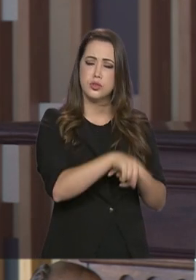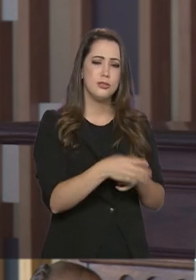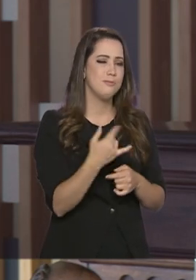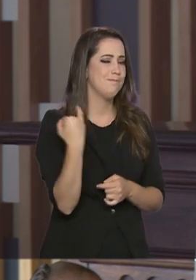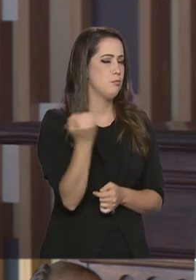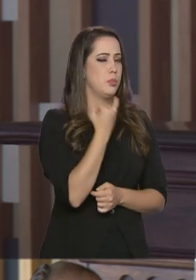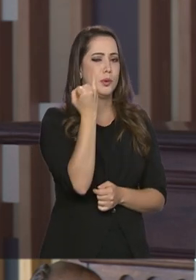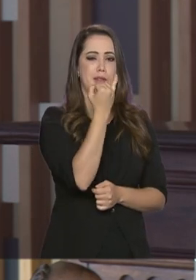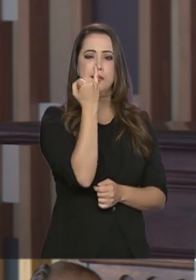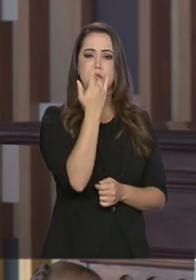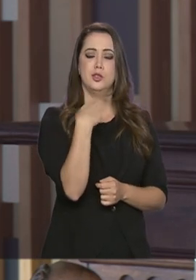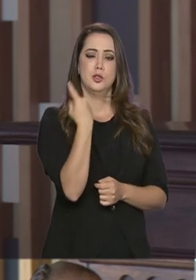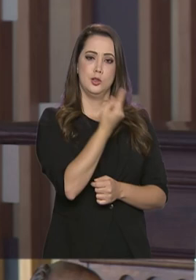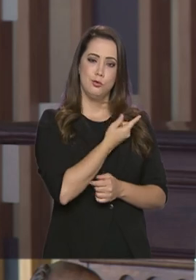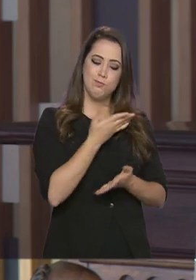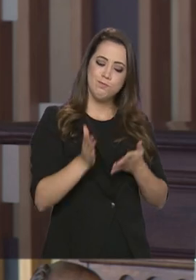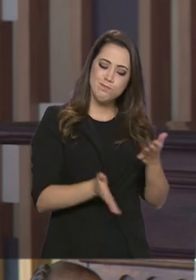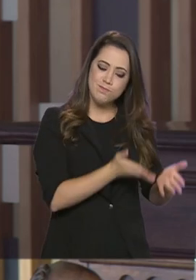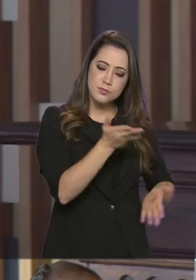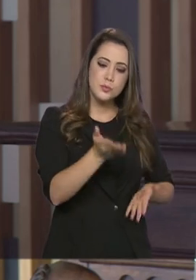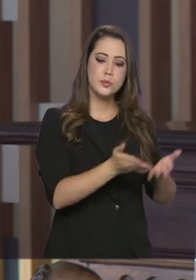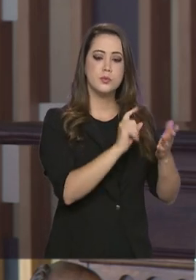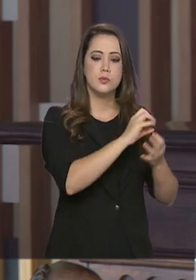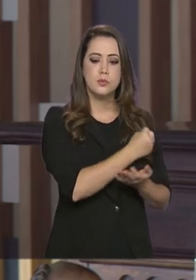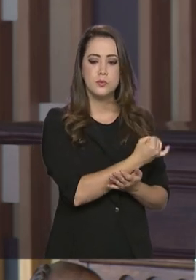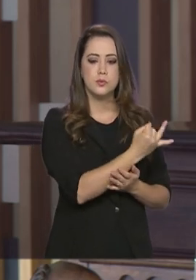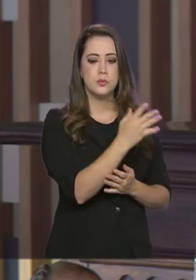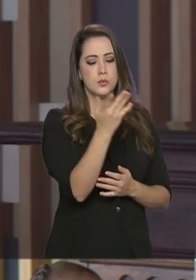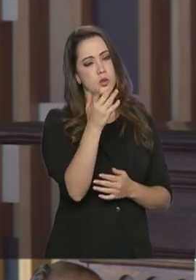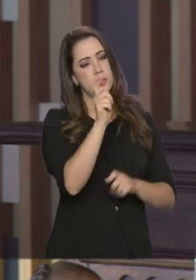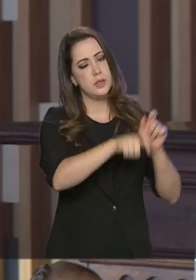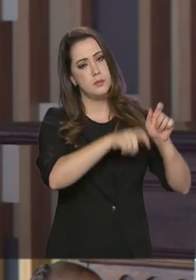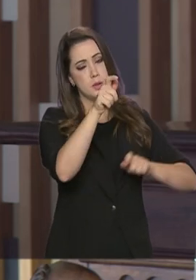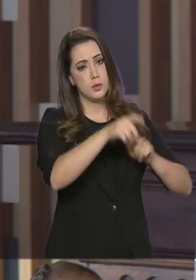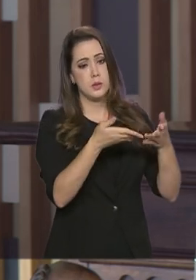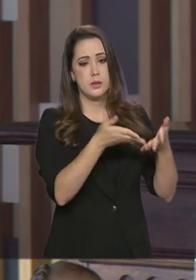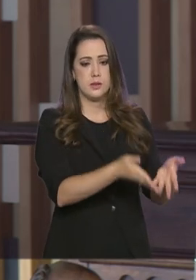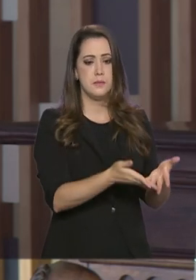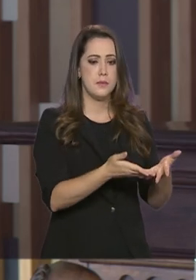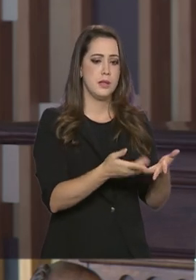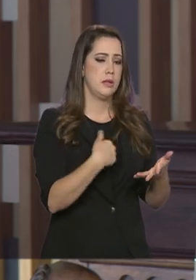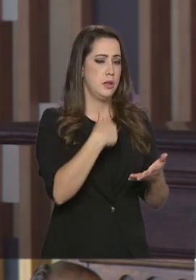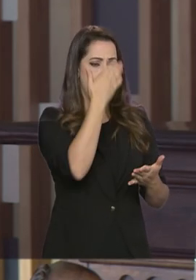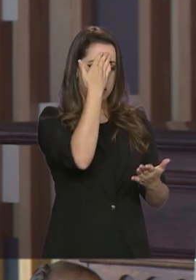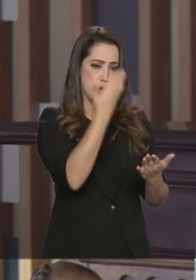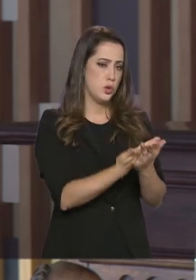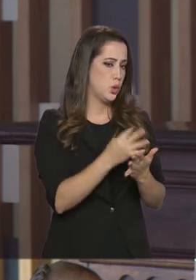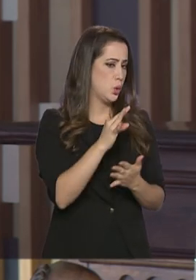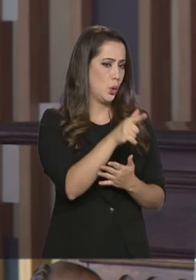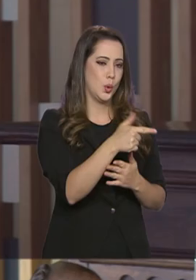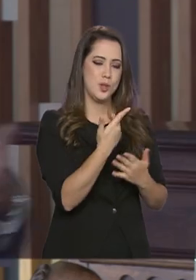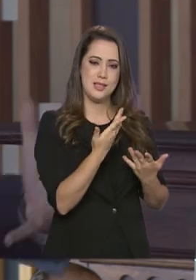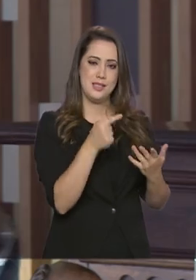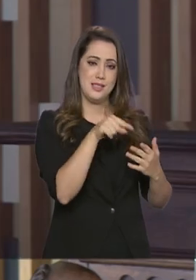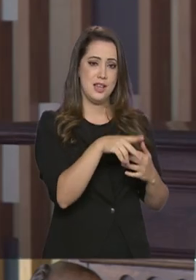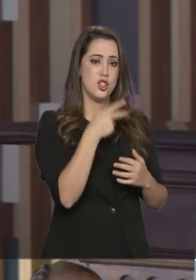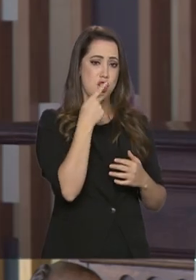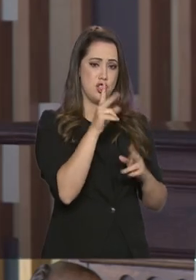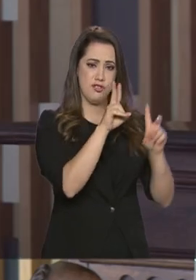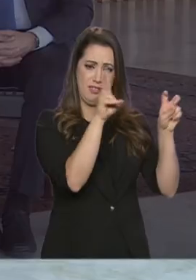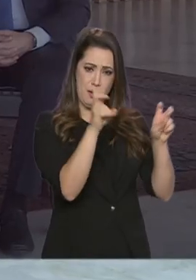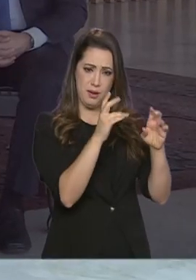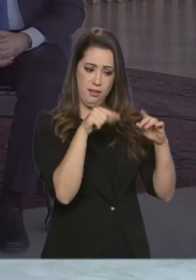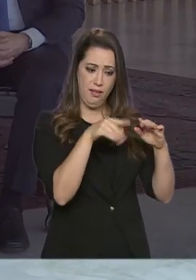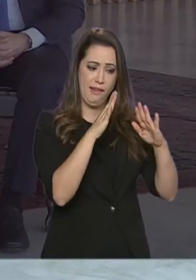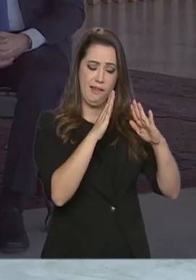gratificante que mobilizou, continuou mobilizando muitos colegas aqui, praticamente toda a casa aqui, como a gente chama, a gente chama a casa,